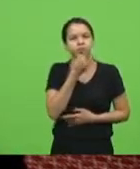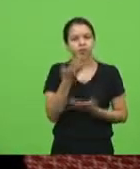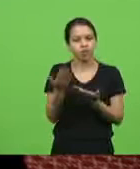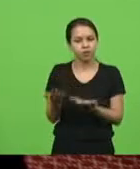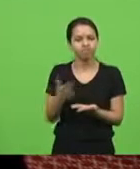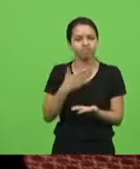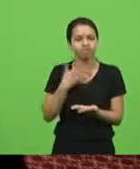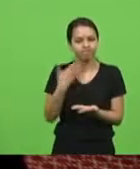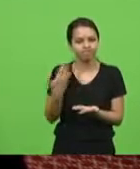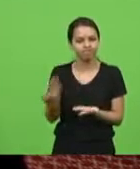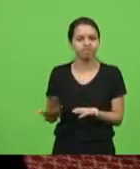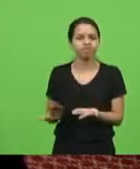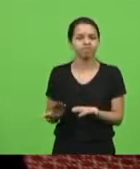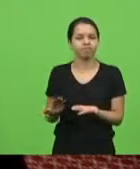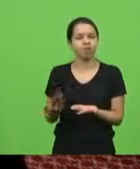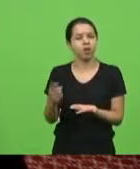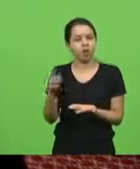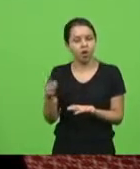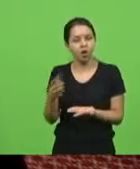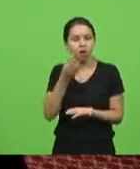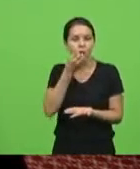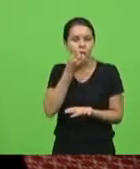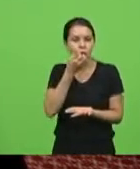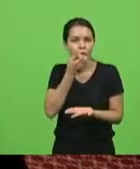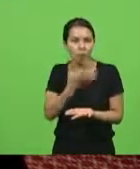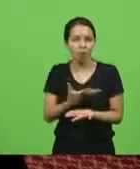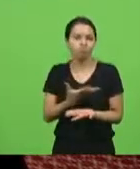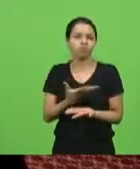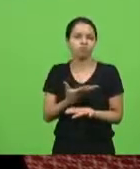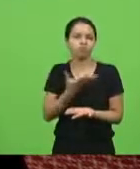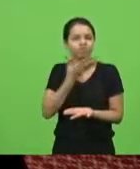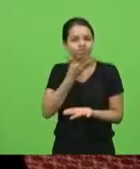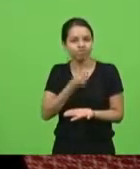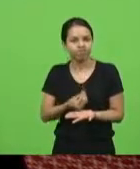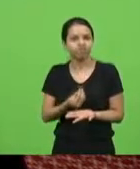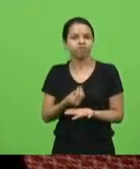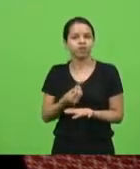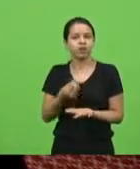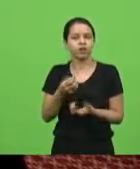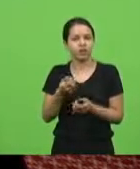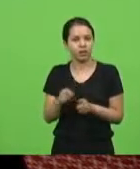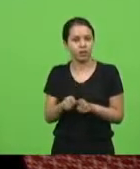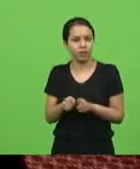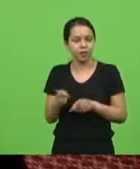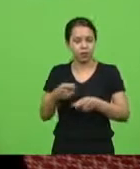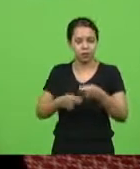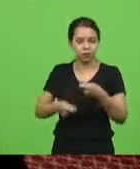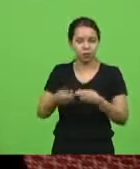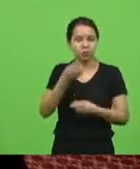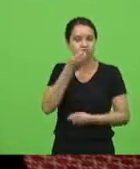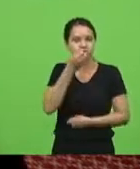homem, de um grande administrador, de um grande político. Gente,